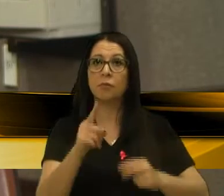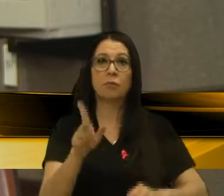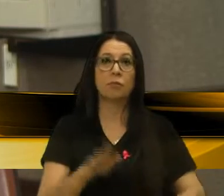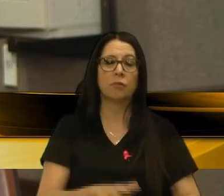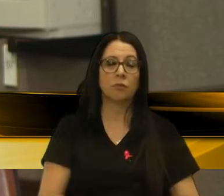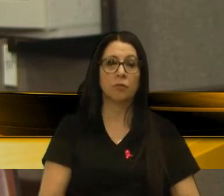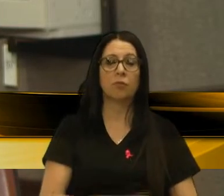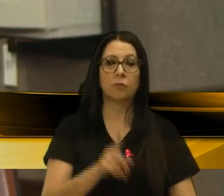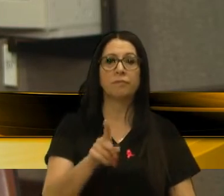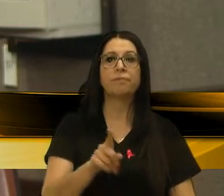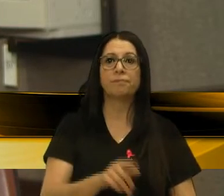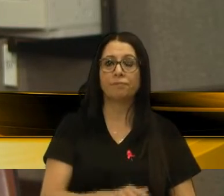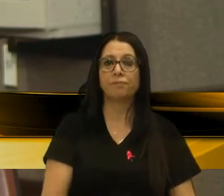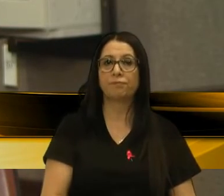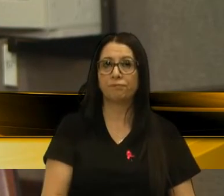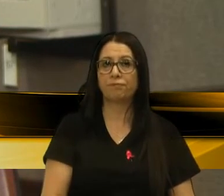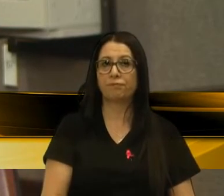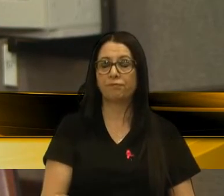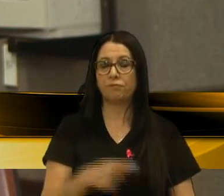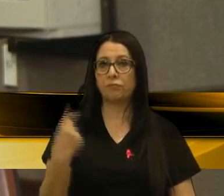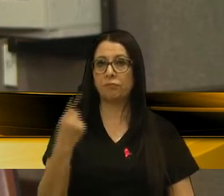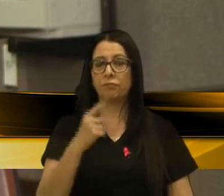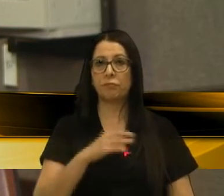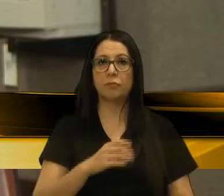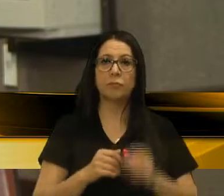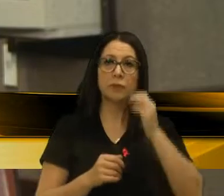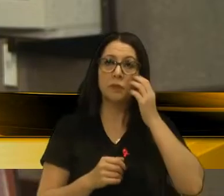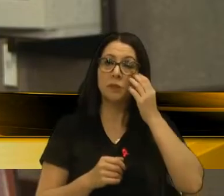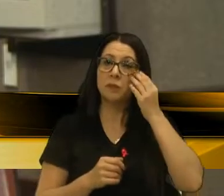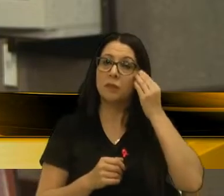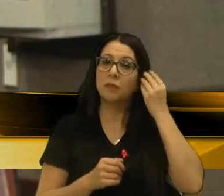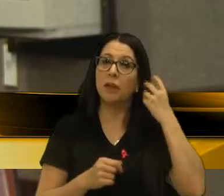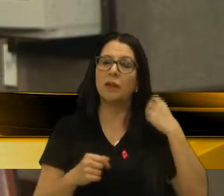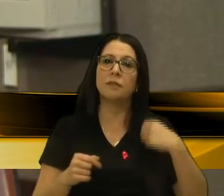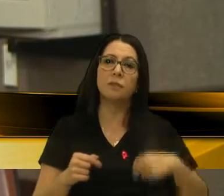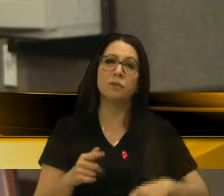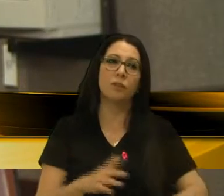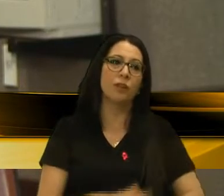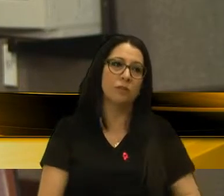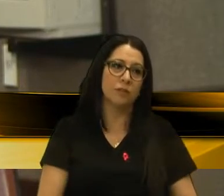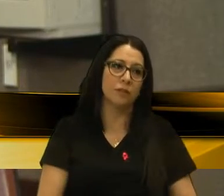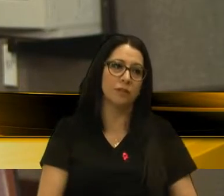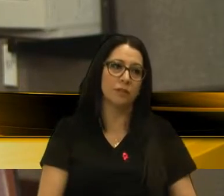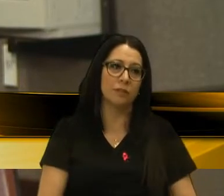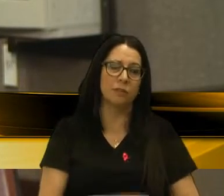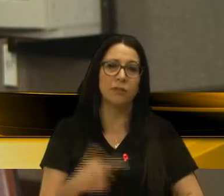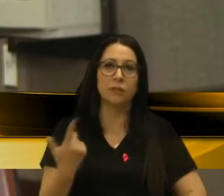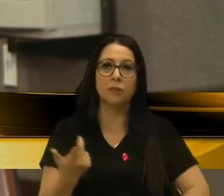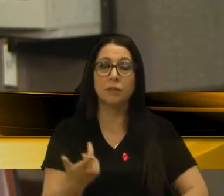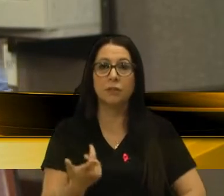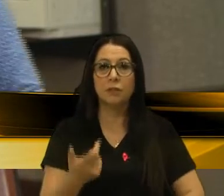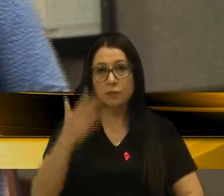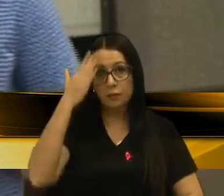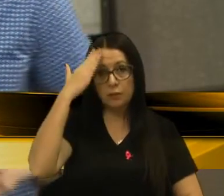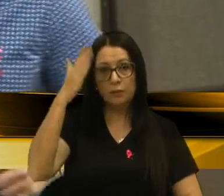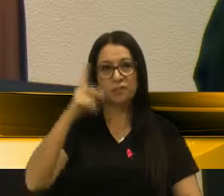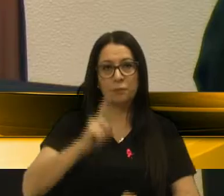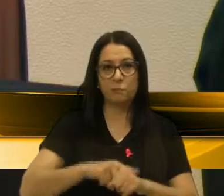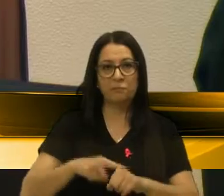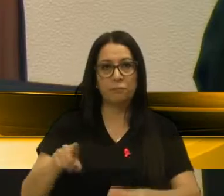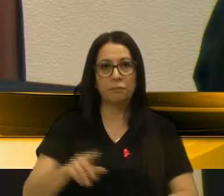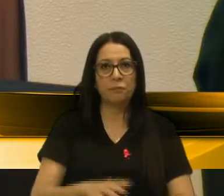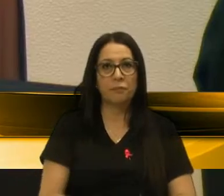de lutar pela segurança pública. Enquanto isso, nós vivemos em Caxias do Sul, não precisamos falar do Rio de Janeiro, numa cidade de guerra. Obrigado pela tolerância.